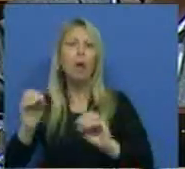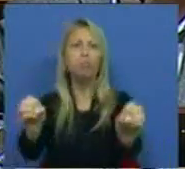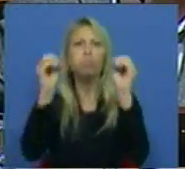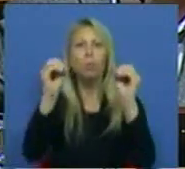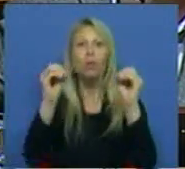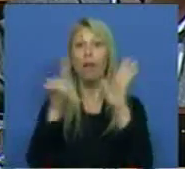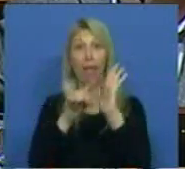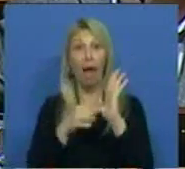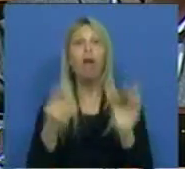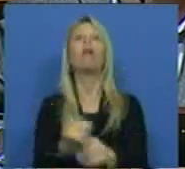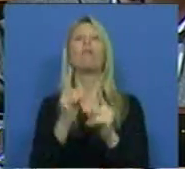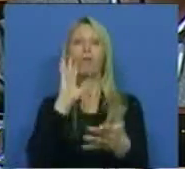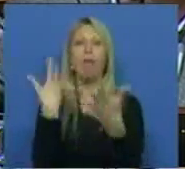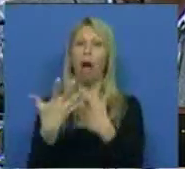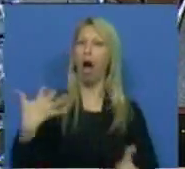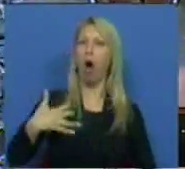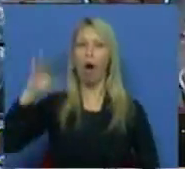estará a honrar a República. Muito obrigado.